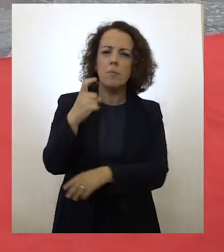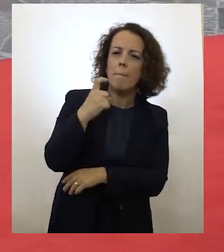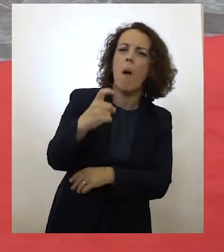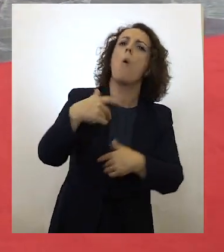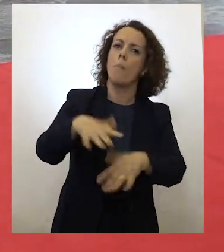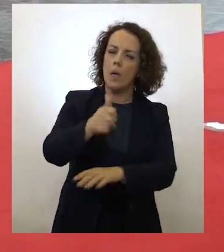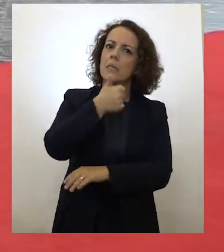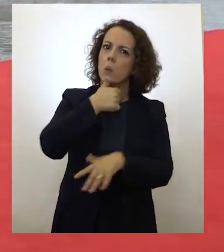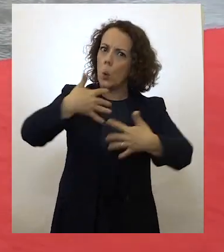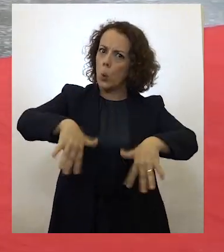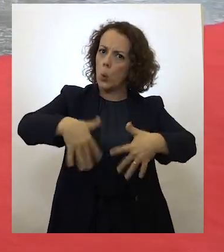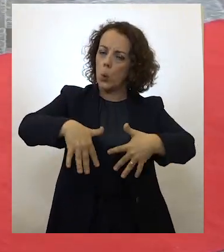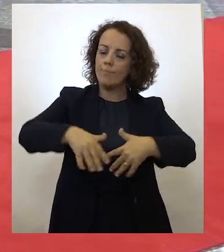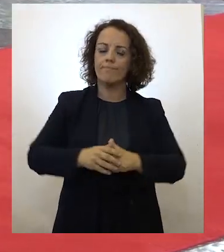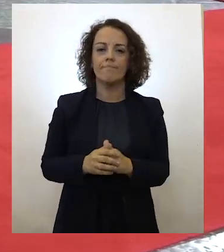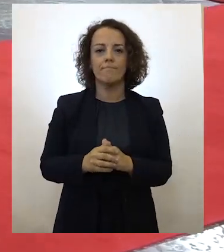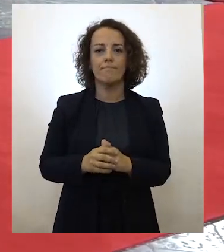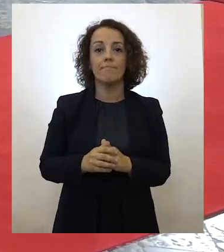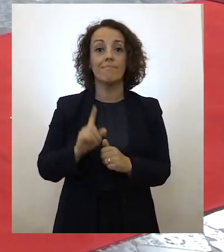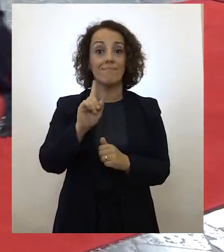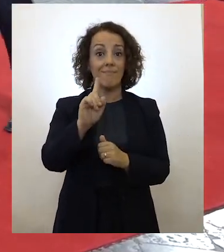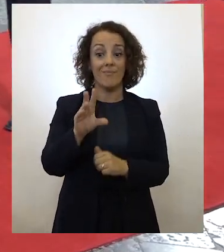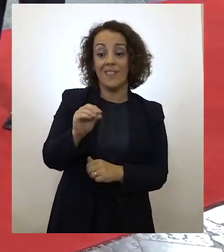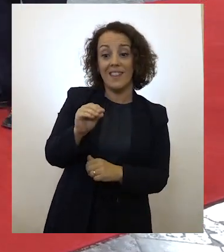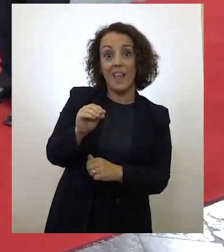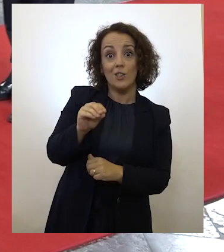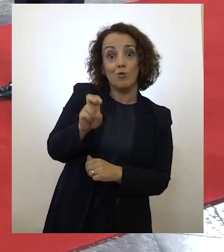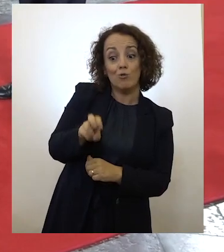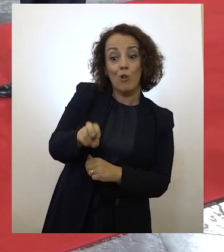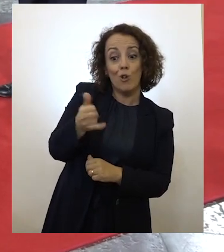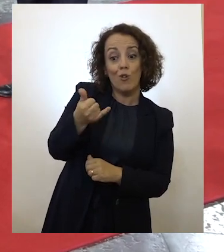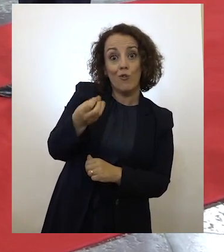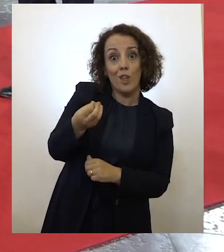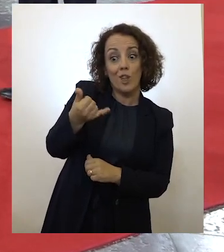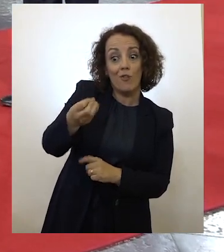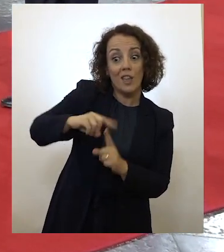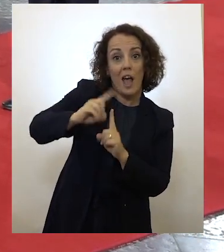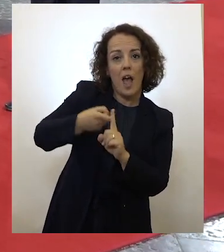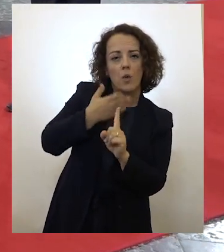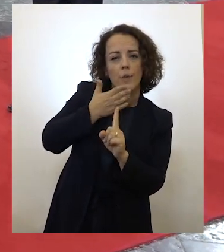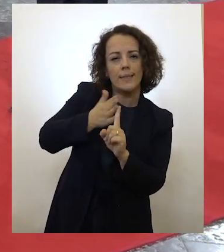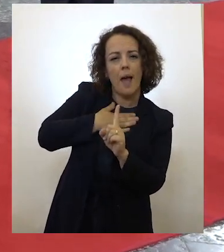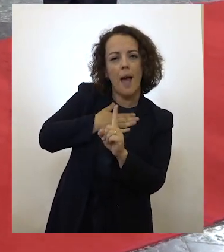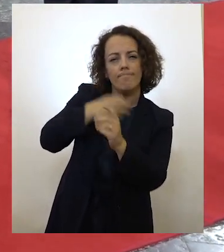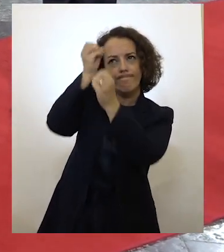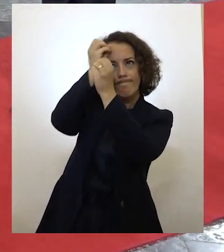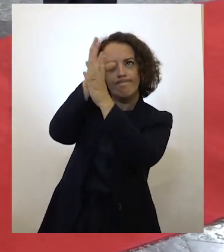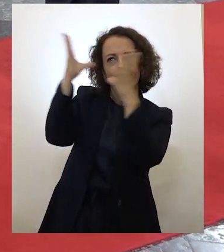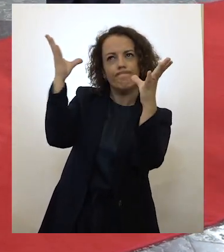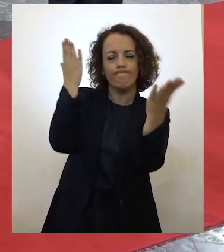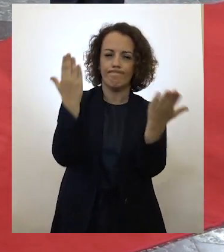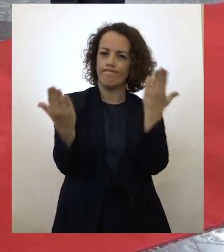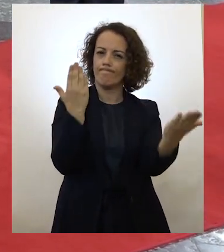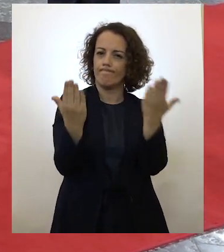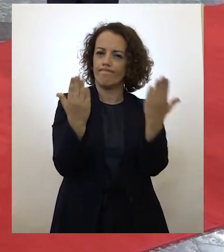Mas há um outro 10 de junho de 2020 que nos interpela. Aquele que